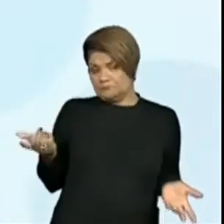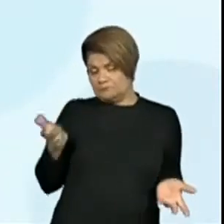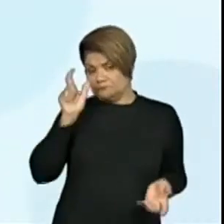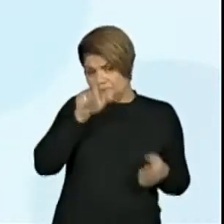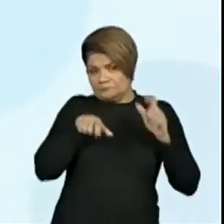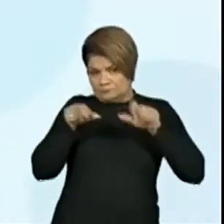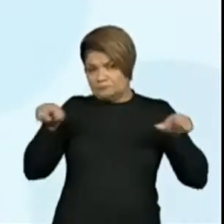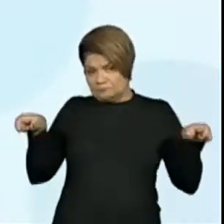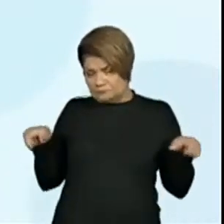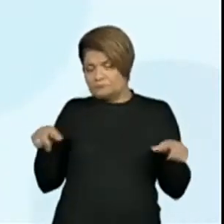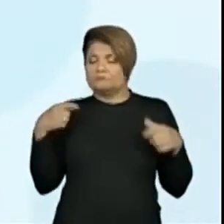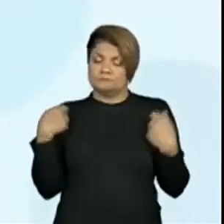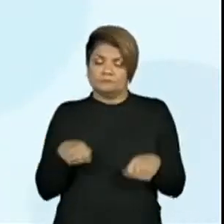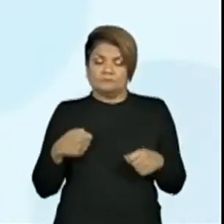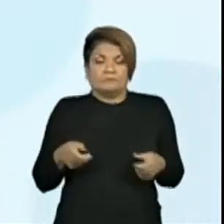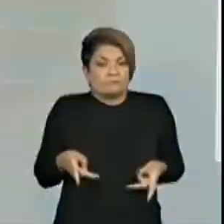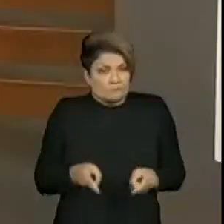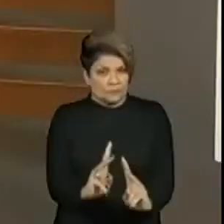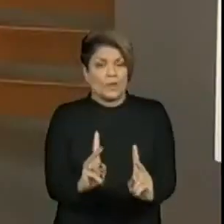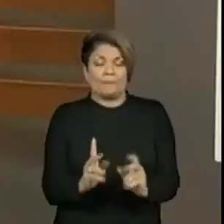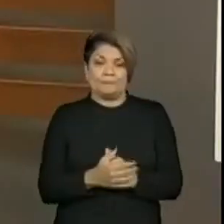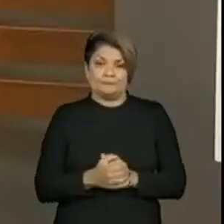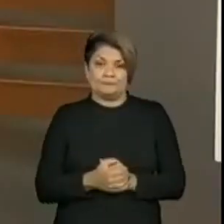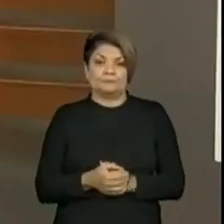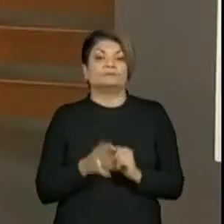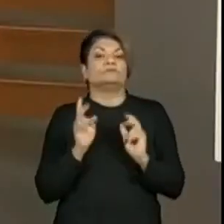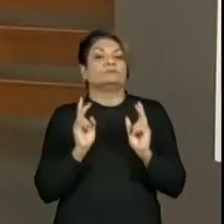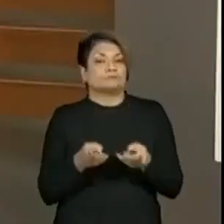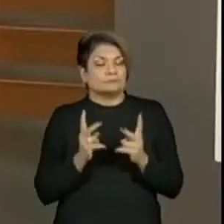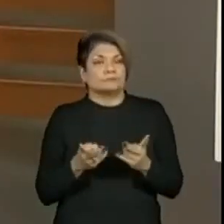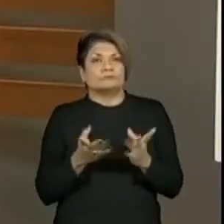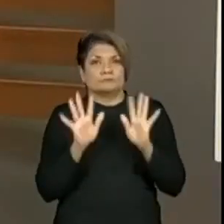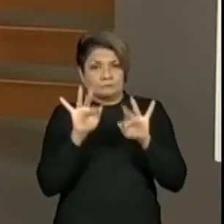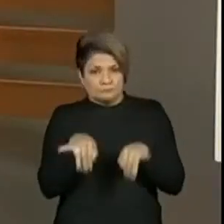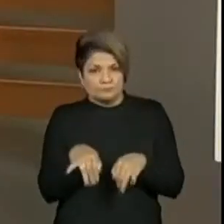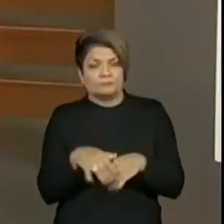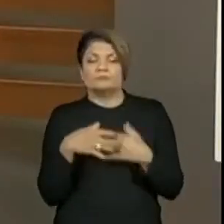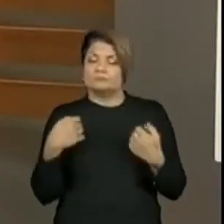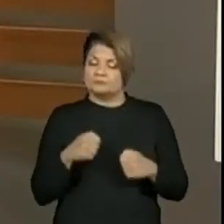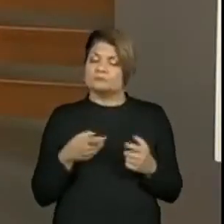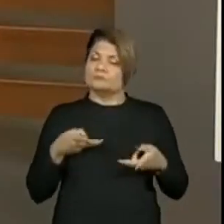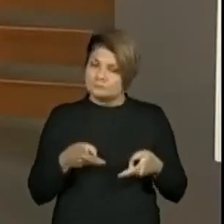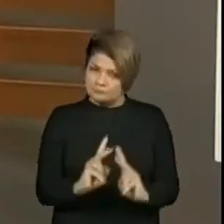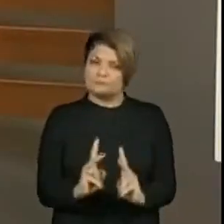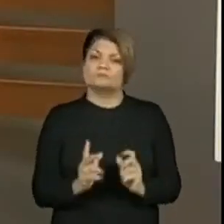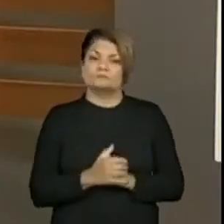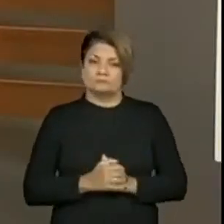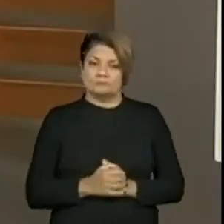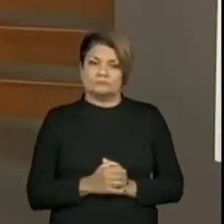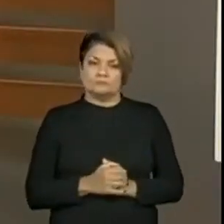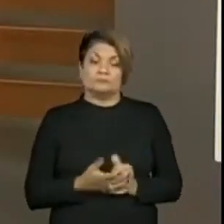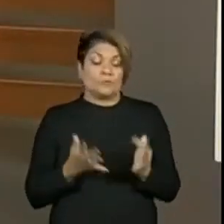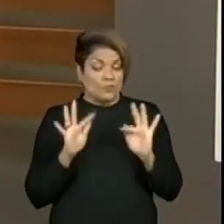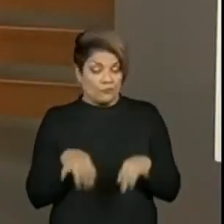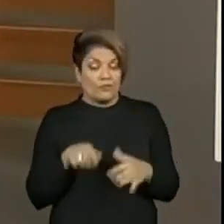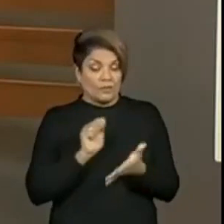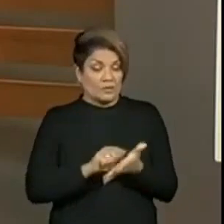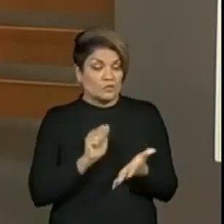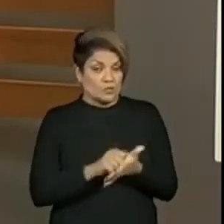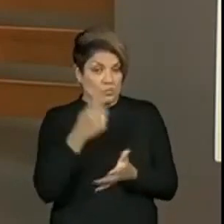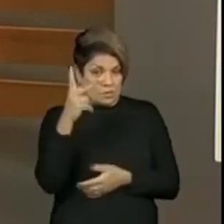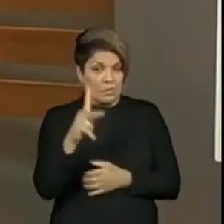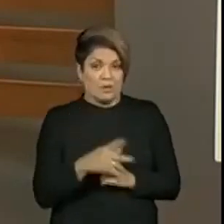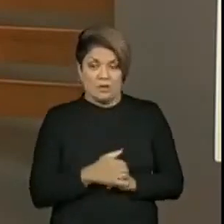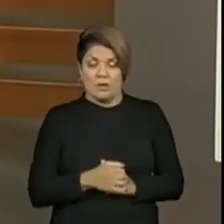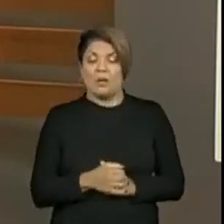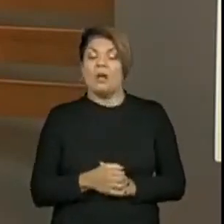história seja de que depois eles somem ou desaparecem. Mas tem sentido ele continuar. Agora eu preciso